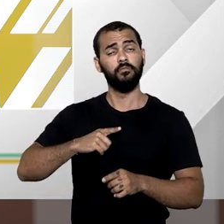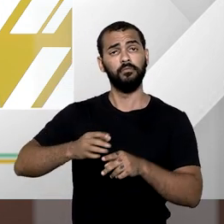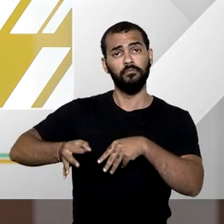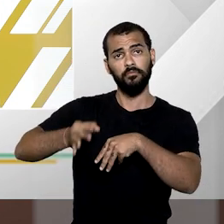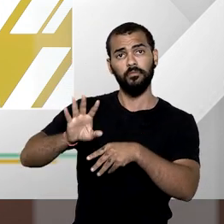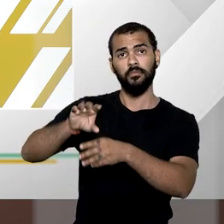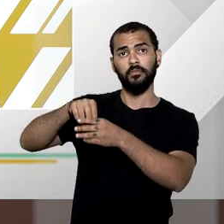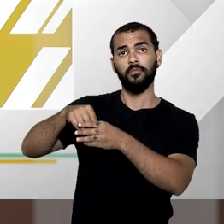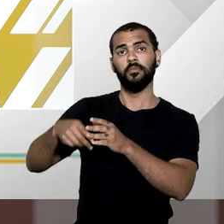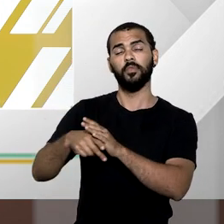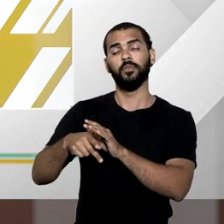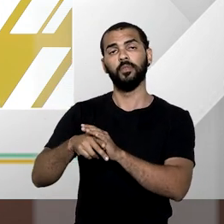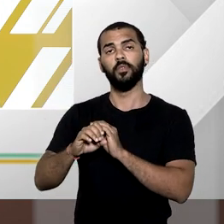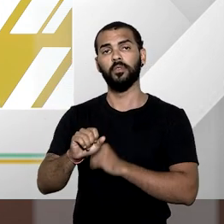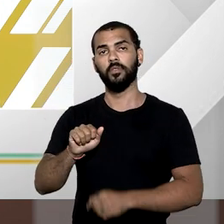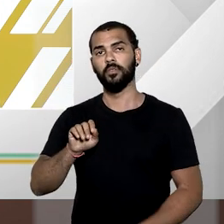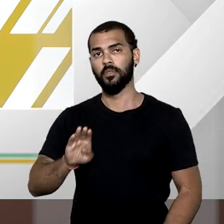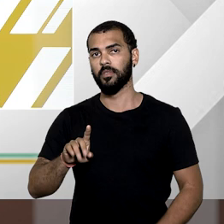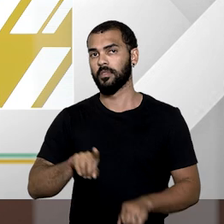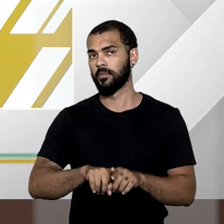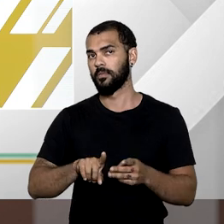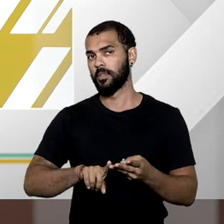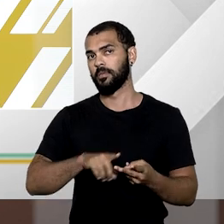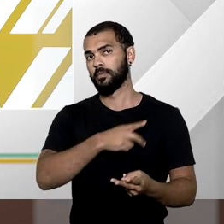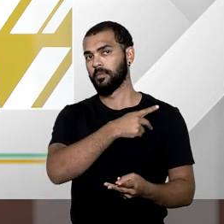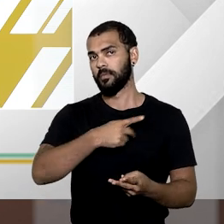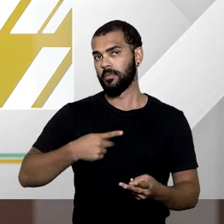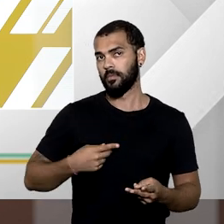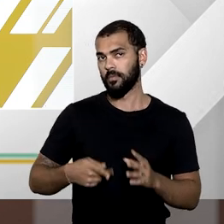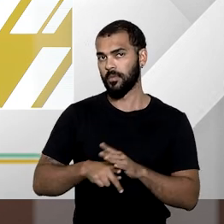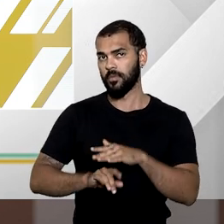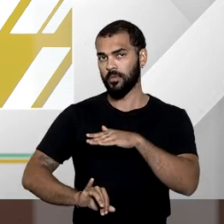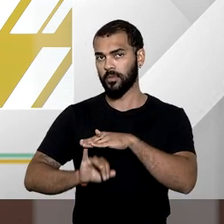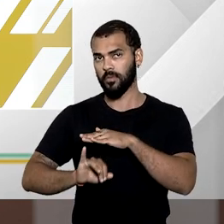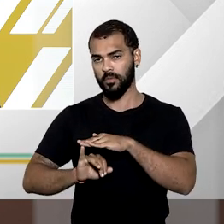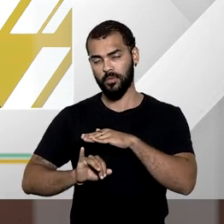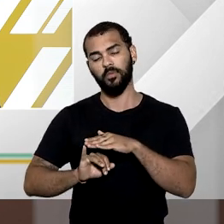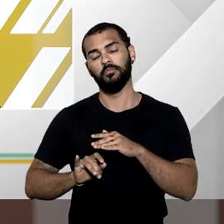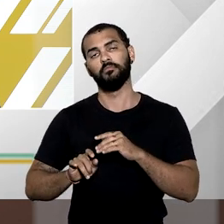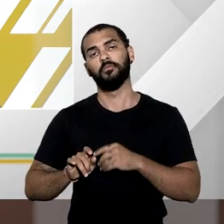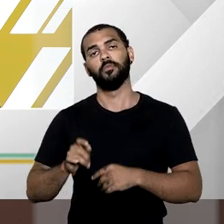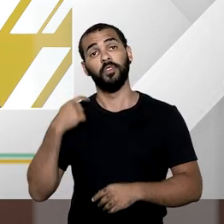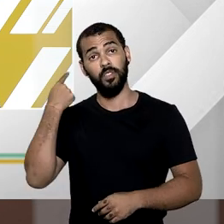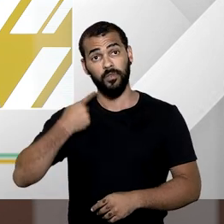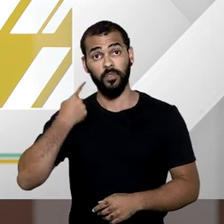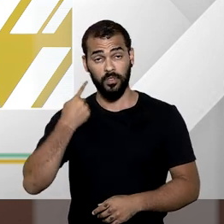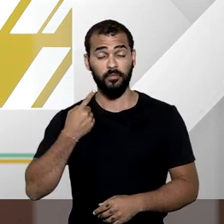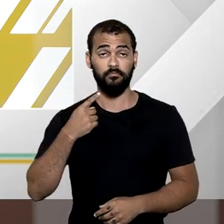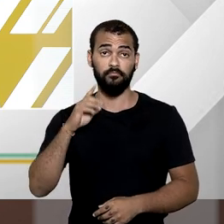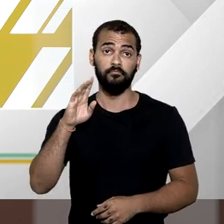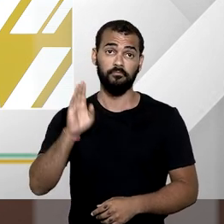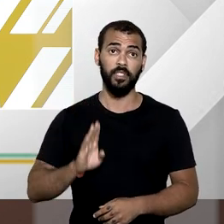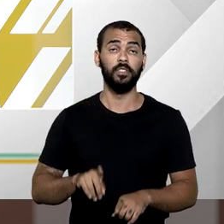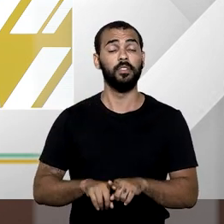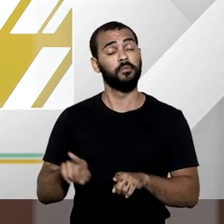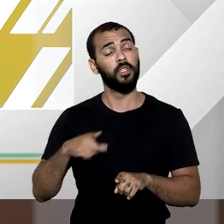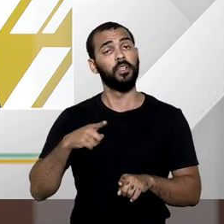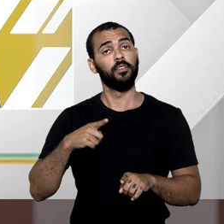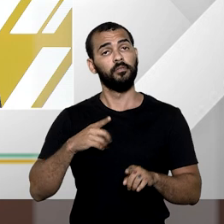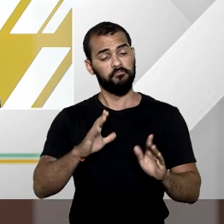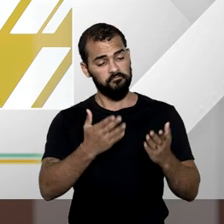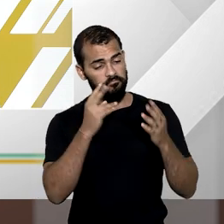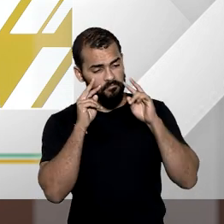Brasil e presidente do Instituto dos Advogados Brasileiros, também consultor jurídico do Ministério da Justiça.